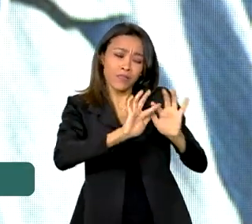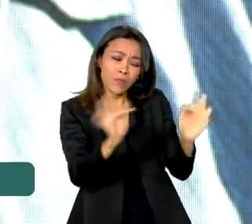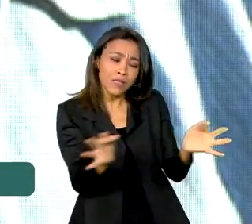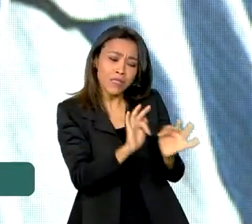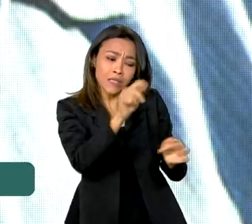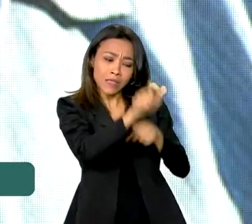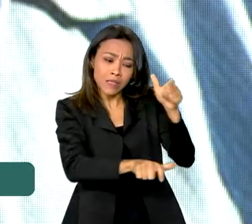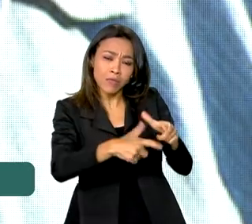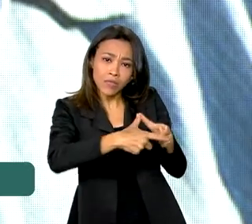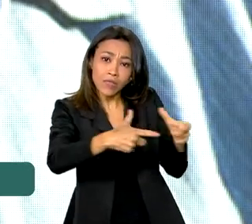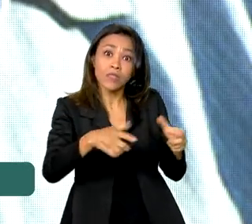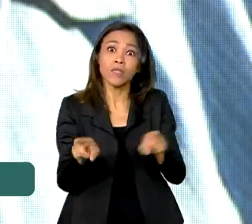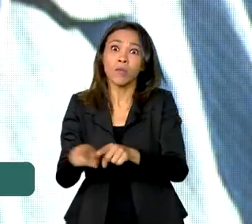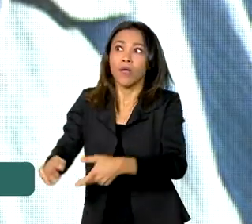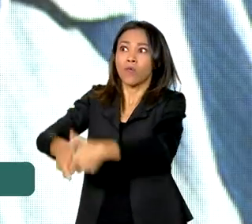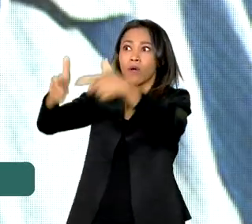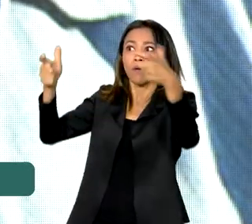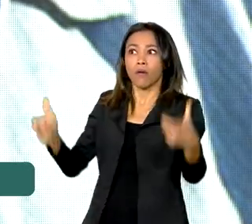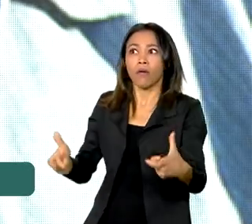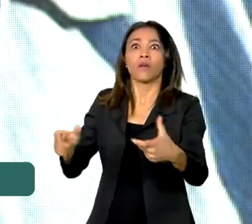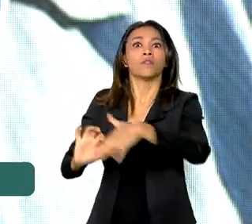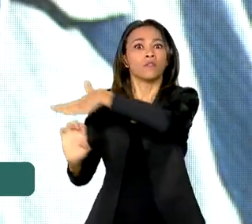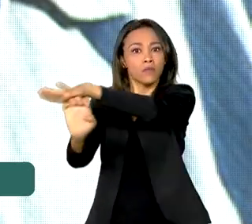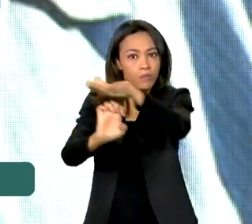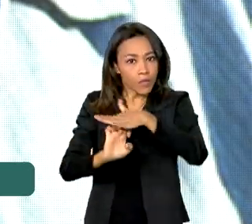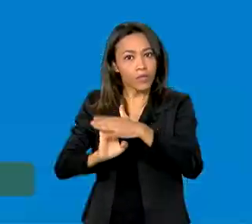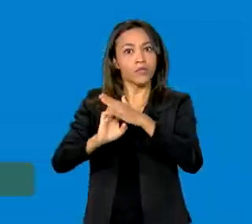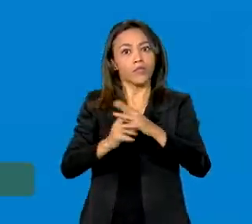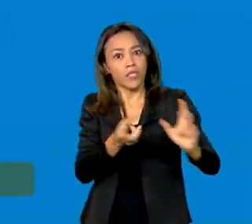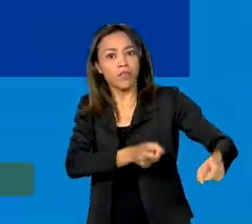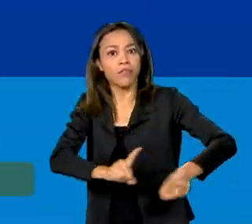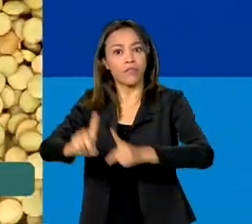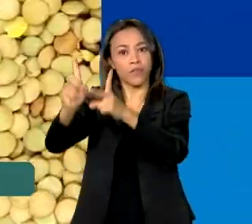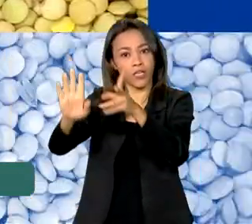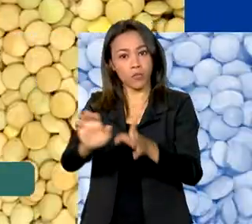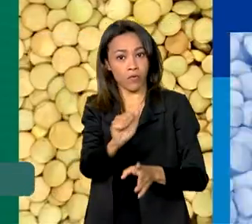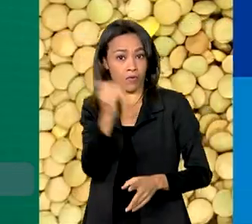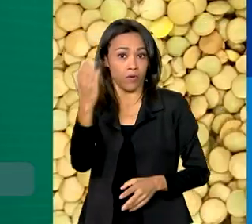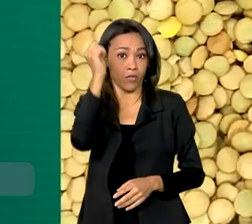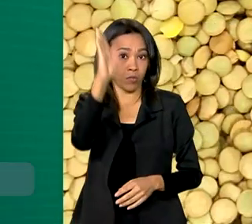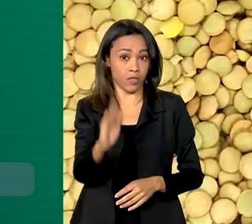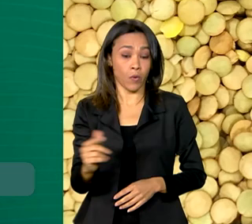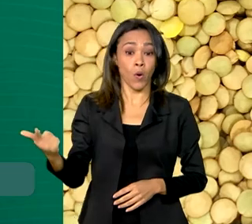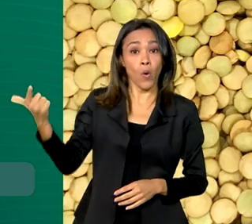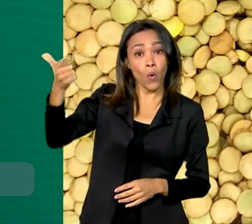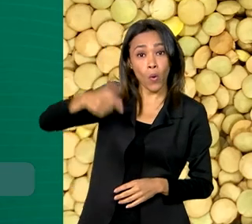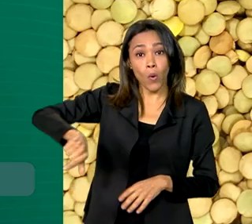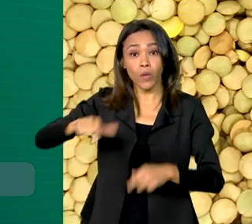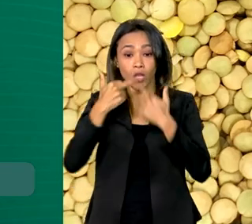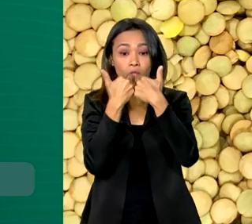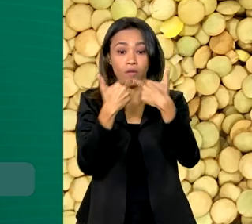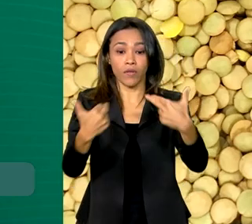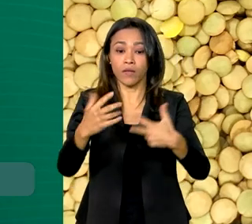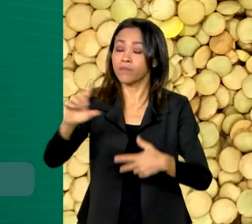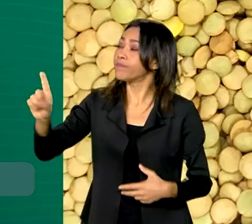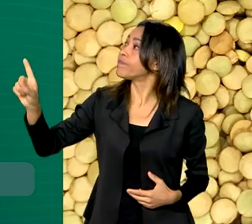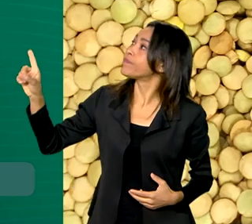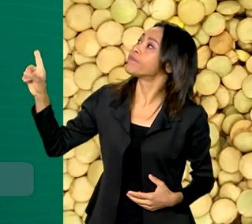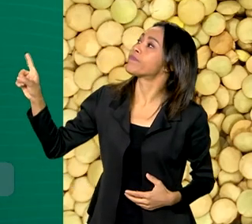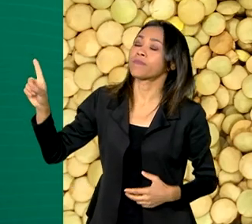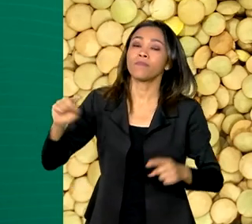até o grande empresário voltado para exportação. Outra novidade do novo Plano Safra é o Programa para